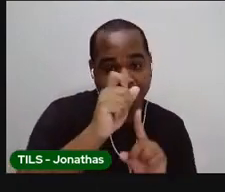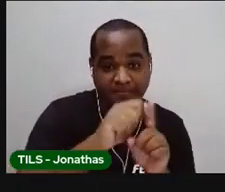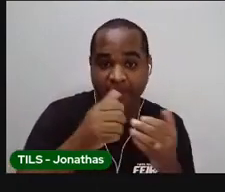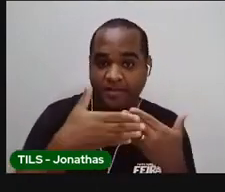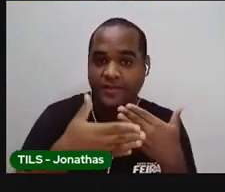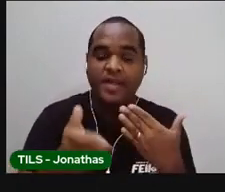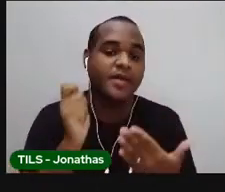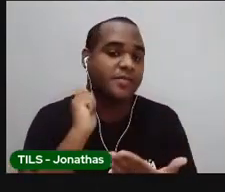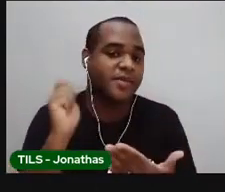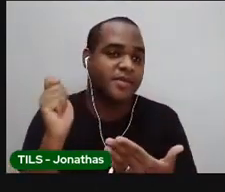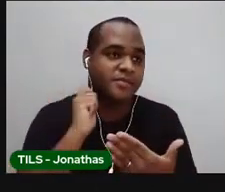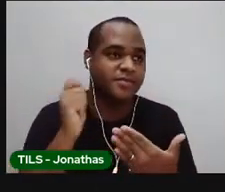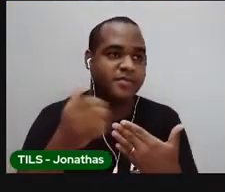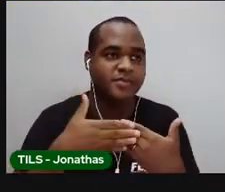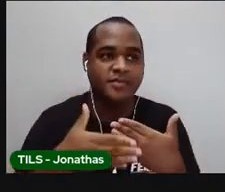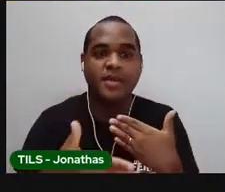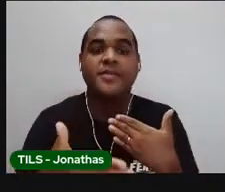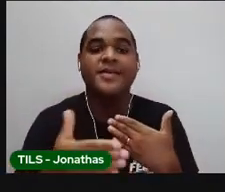depois de abril?